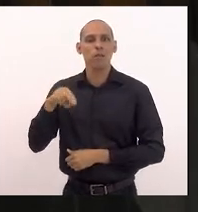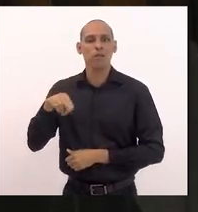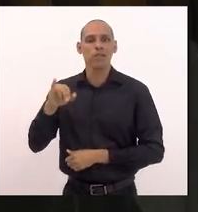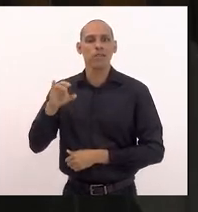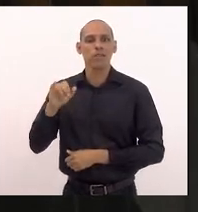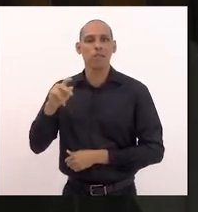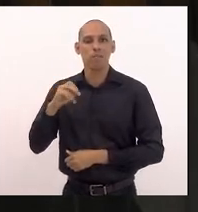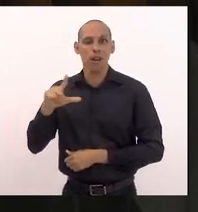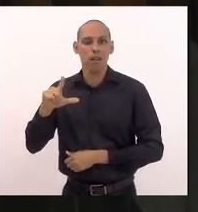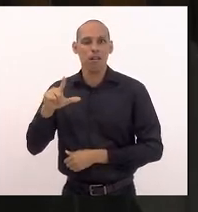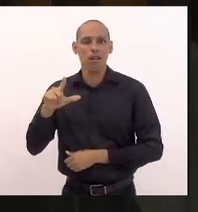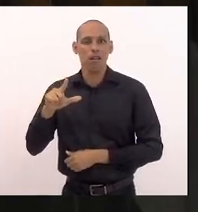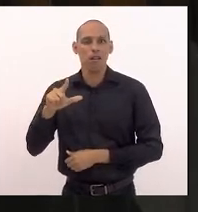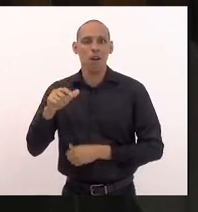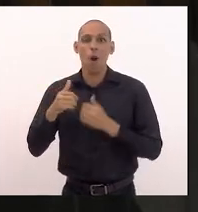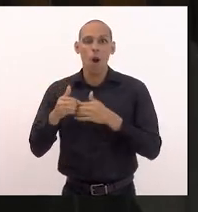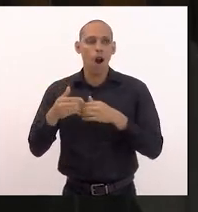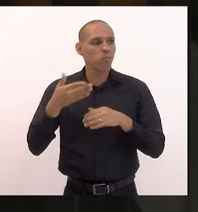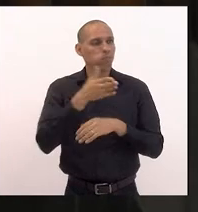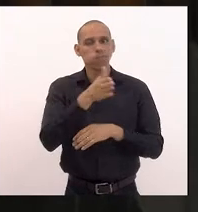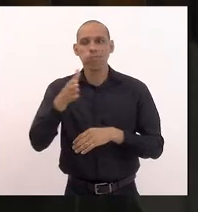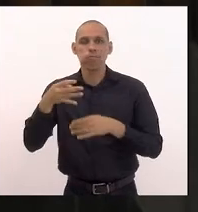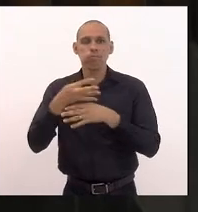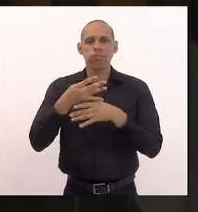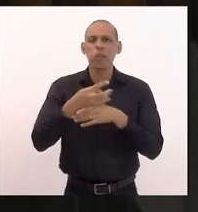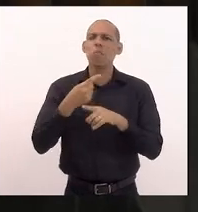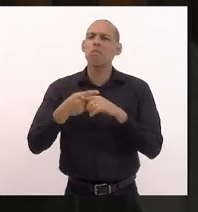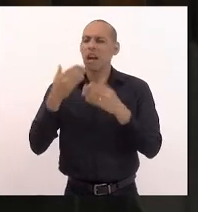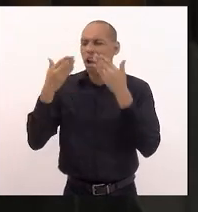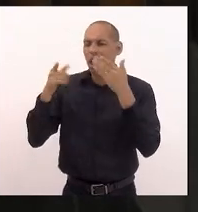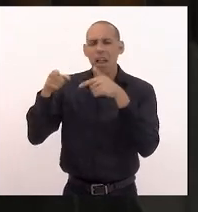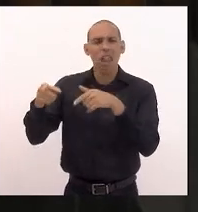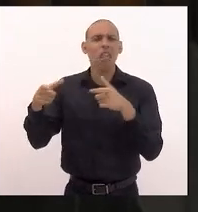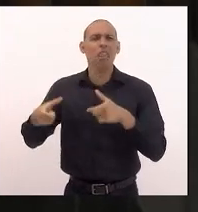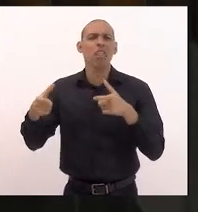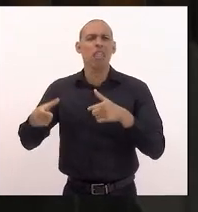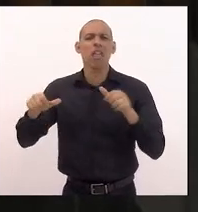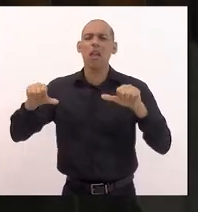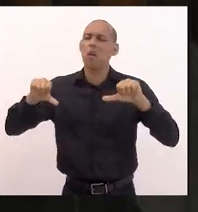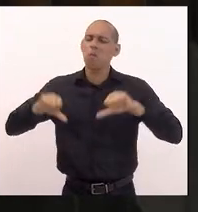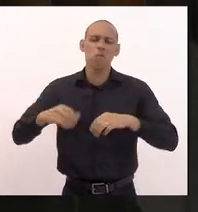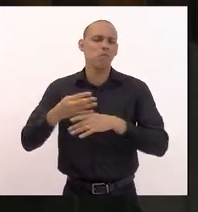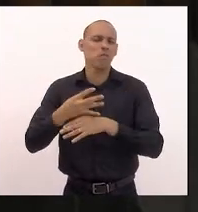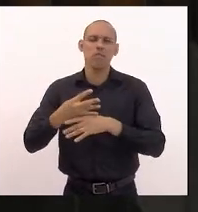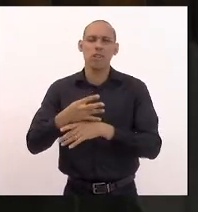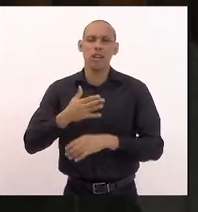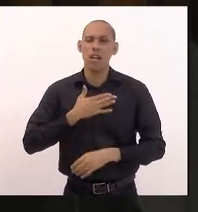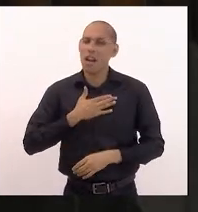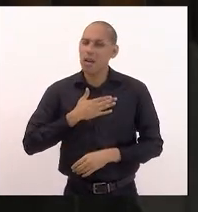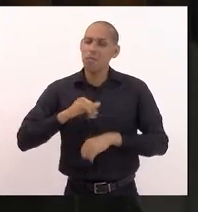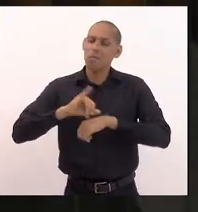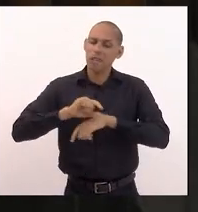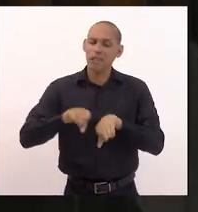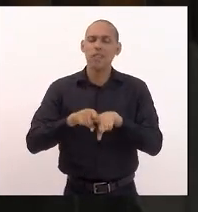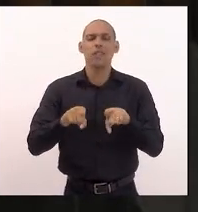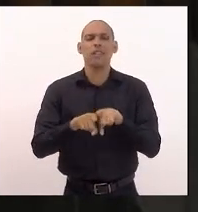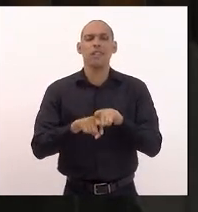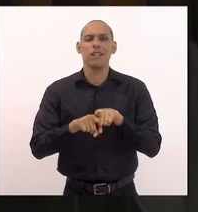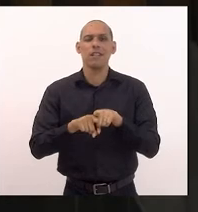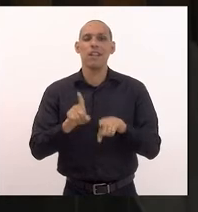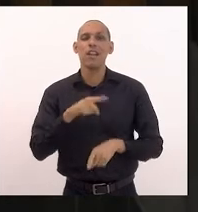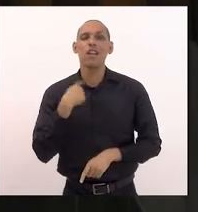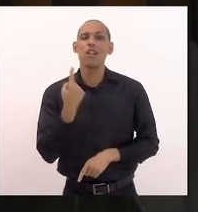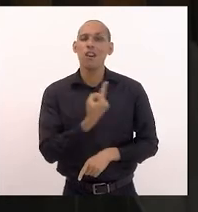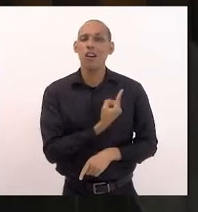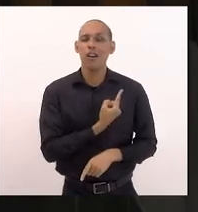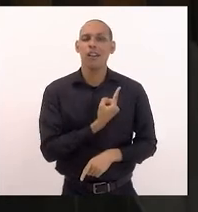o atendimento dos ônibus na cidade de Barra Mansa e na sua Barra Mansa não a minha cidade Volta Redonda nós temos